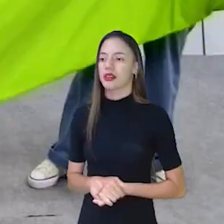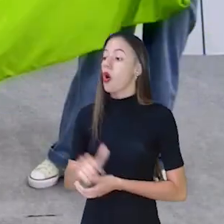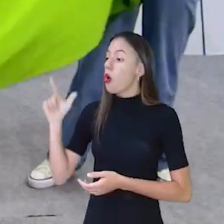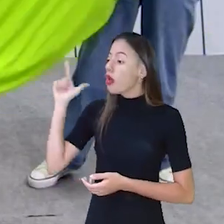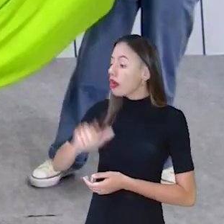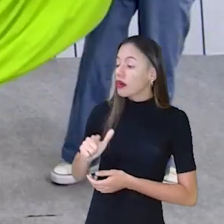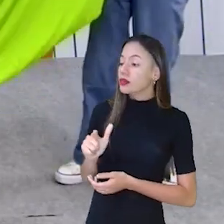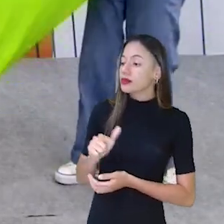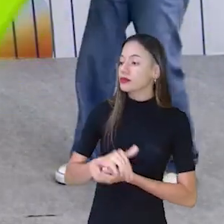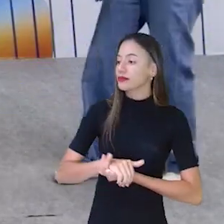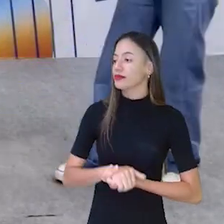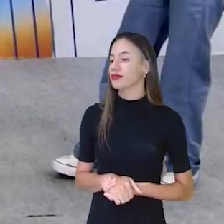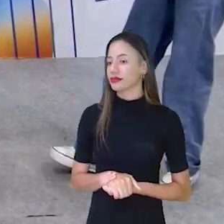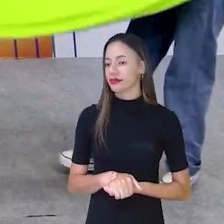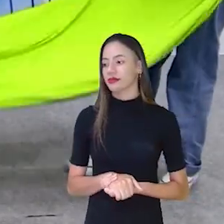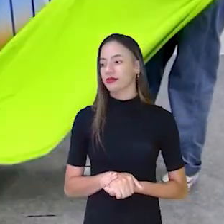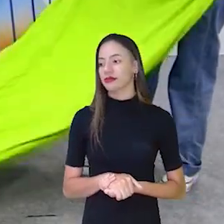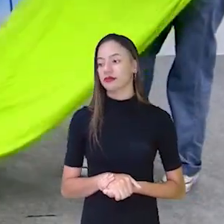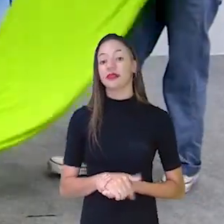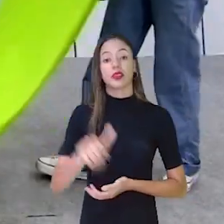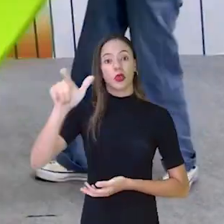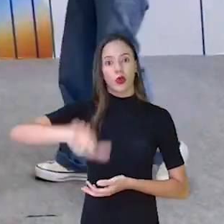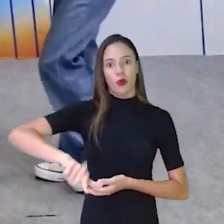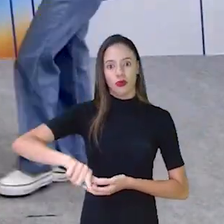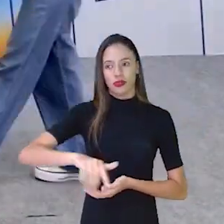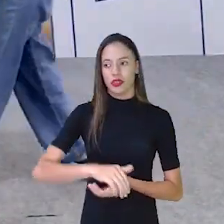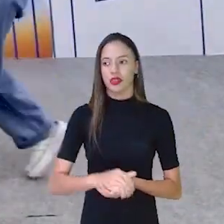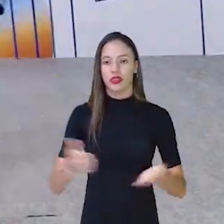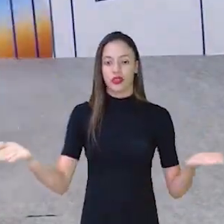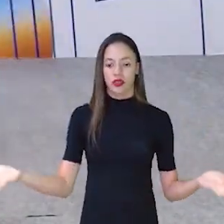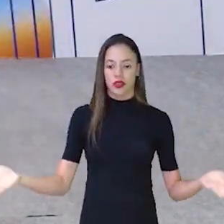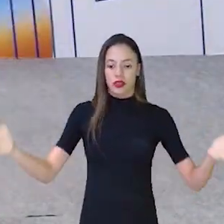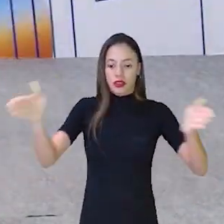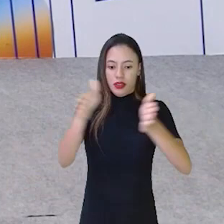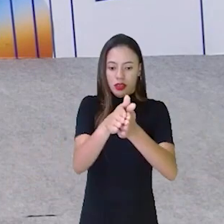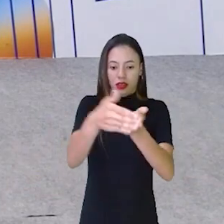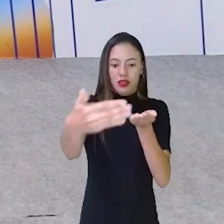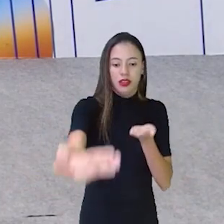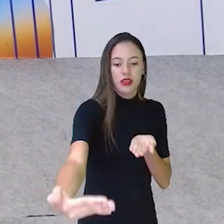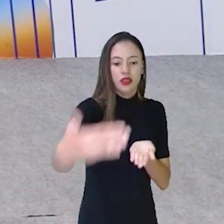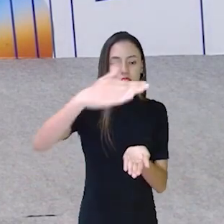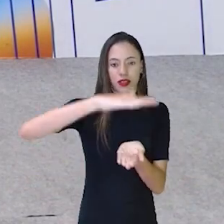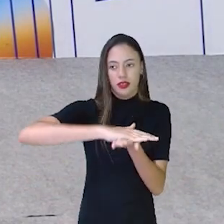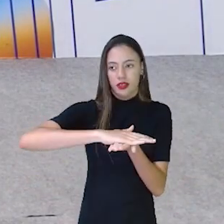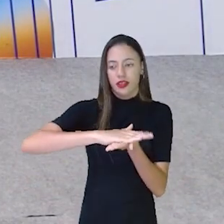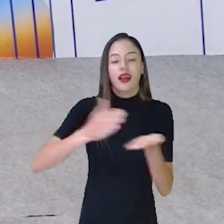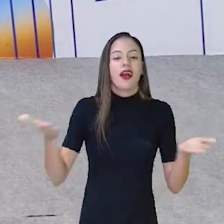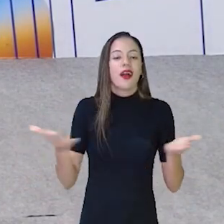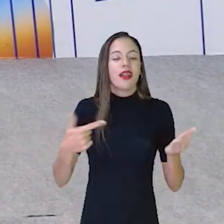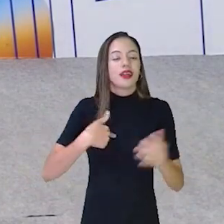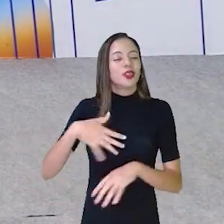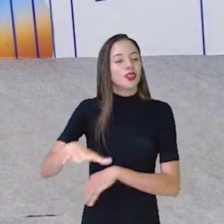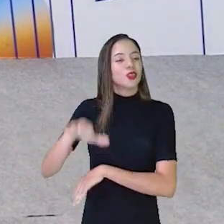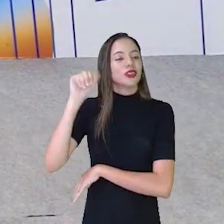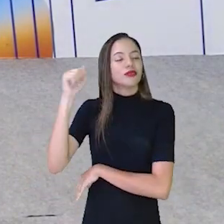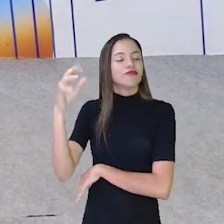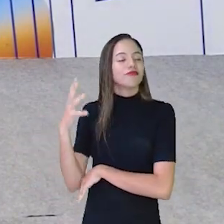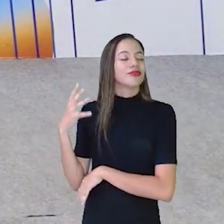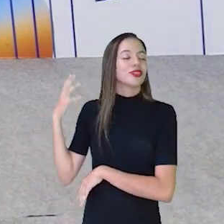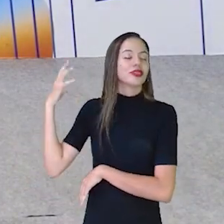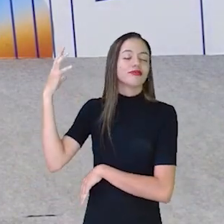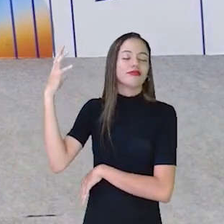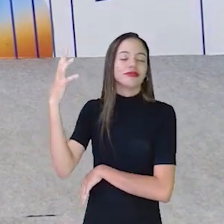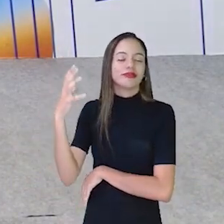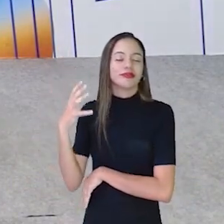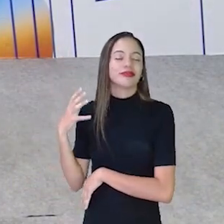Conseguiu? Dobrar de novo. Agora a gente vem assim. E vai ficar assim, ó. Pronta, Segura aí. Eu vou pegar a ponta.